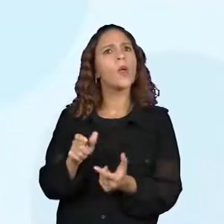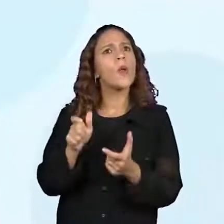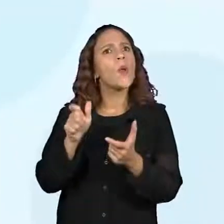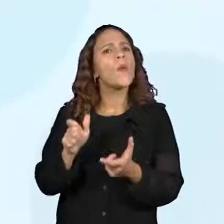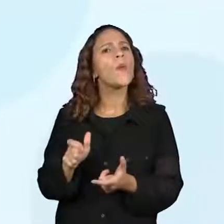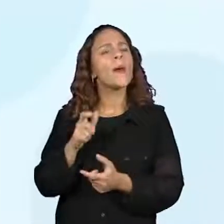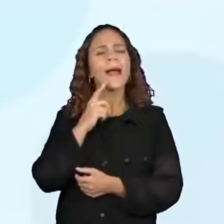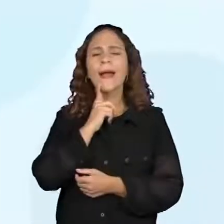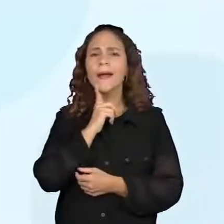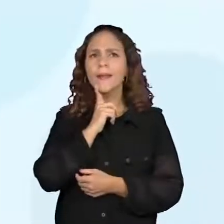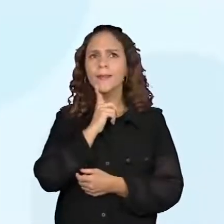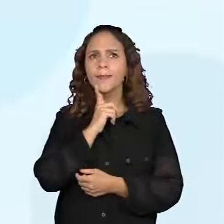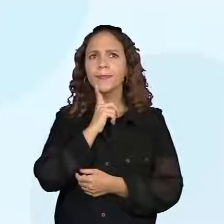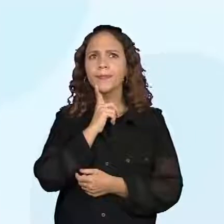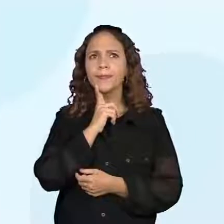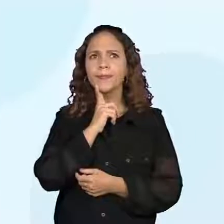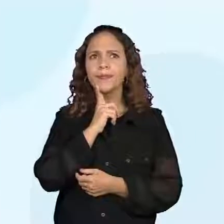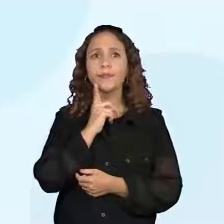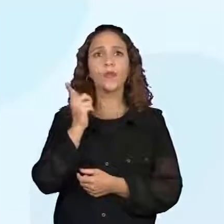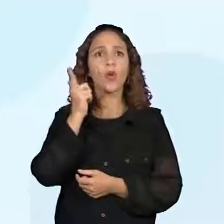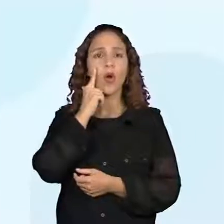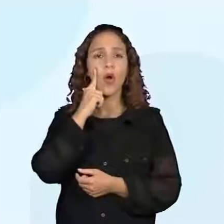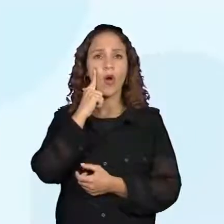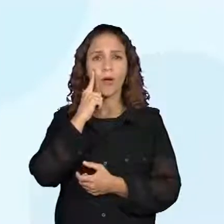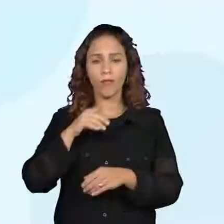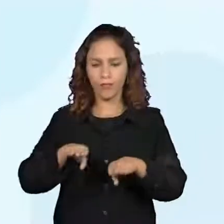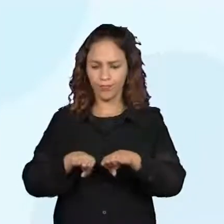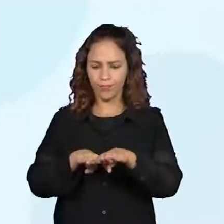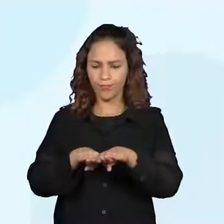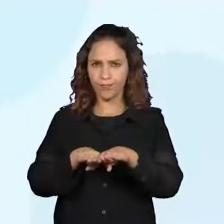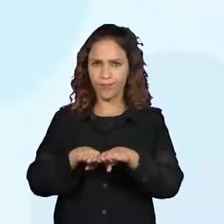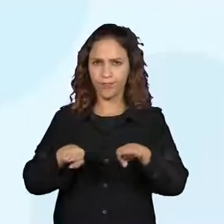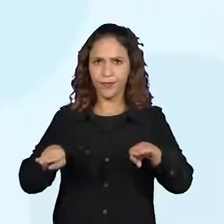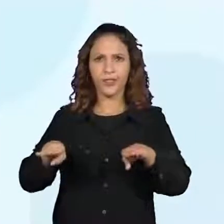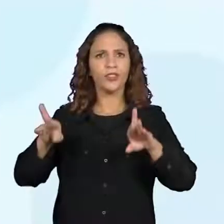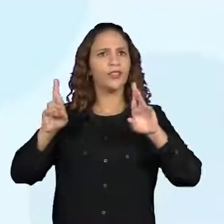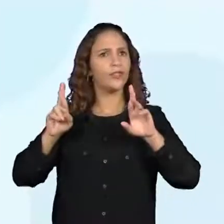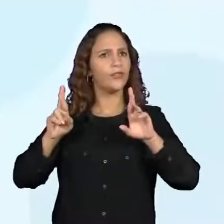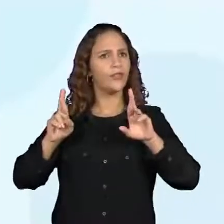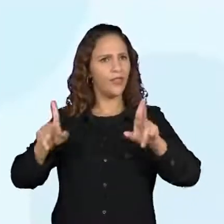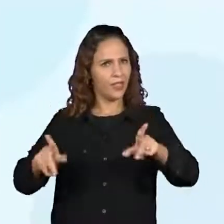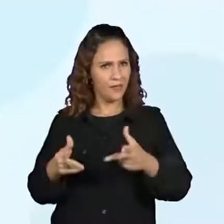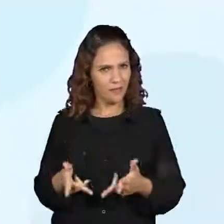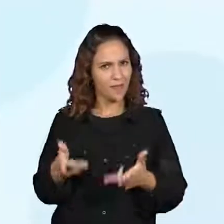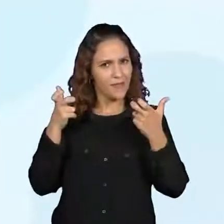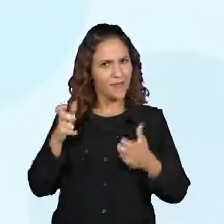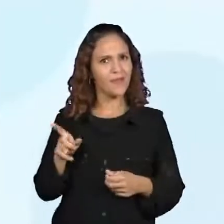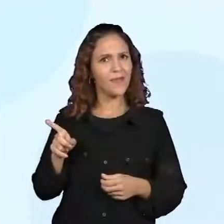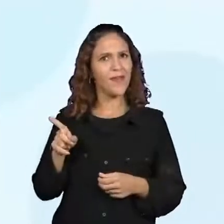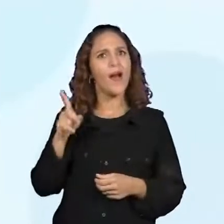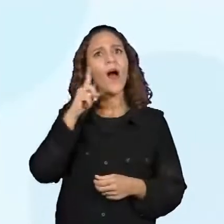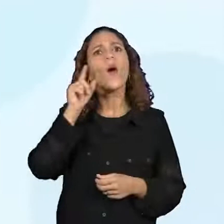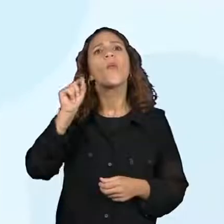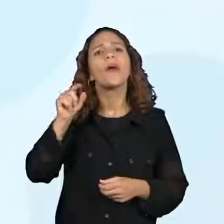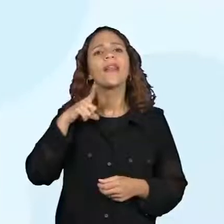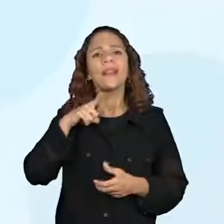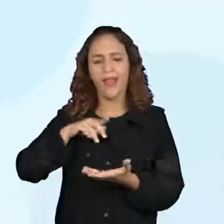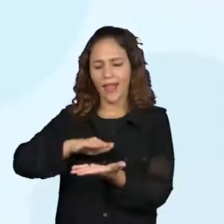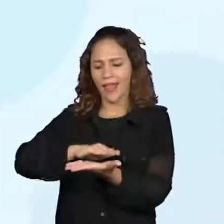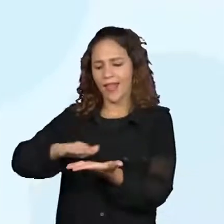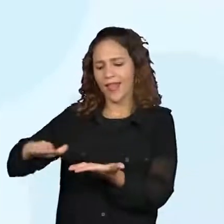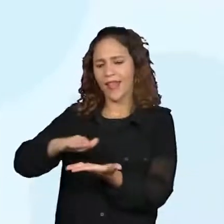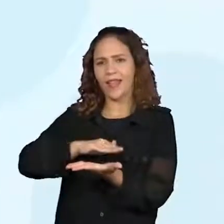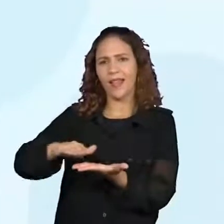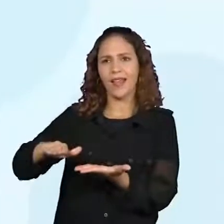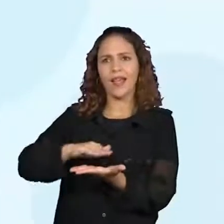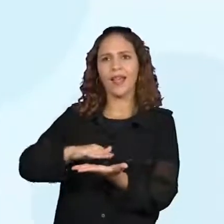ele está com uma base diferenciada. Será que os estudantes já perceberam essa base aí? Do que se